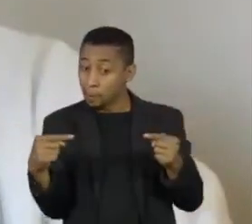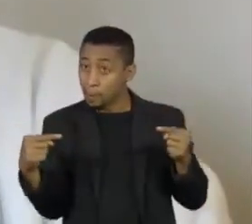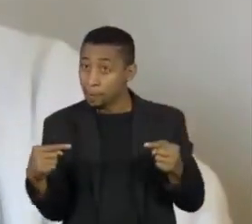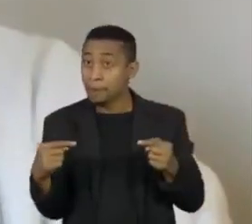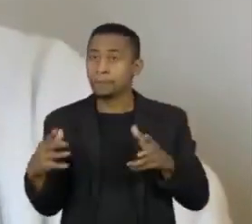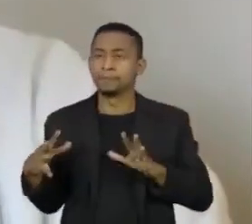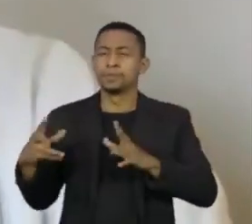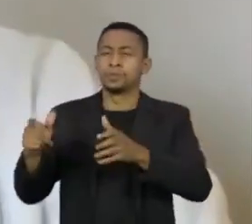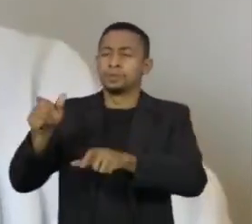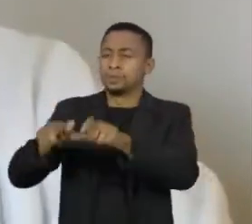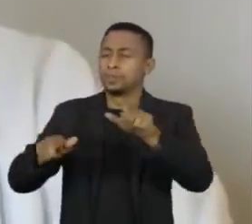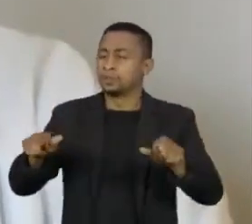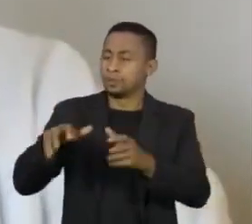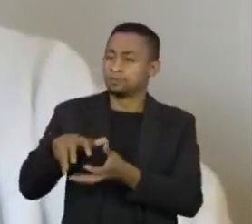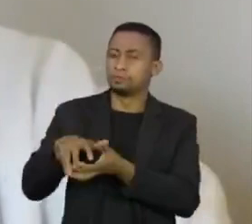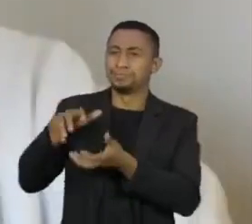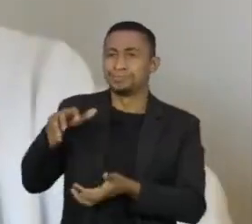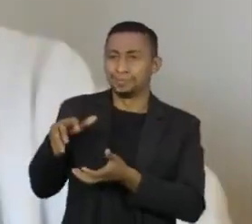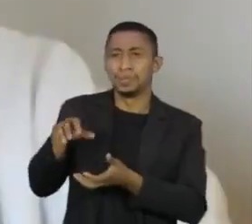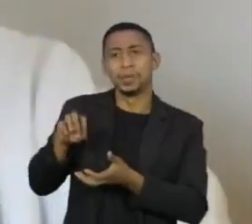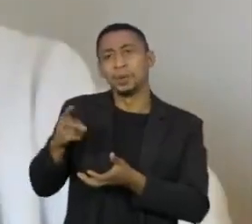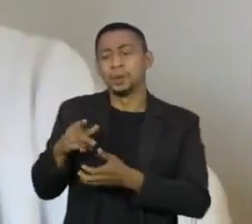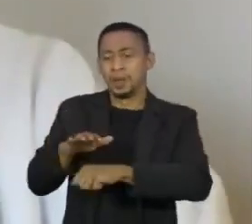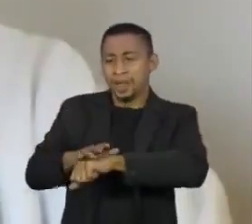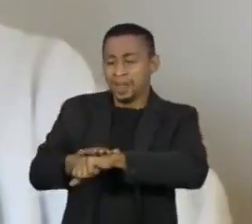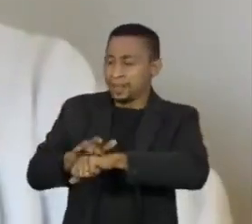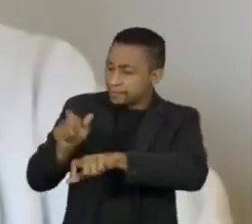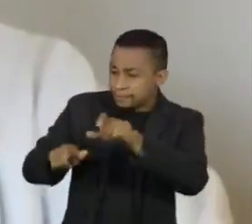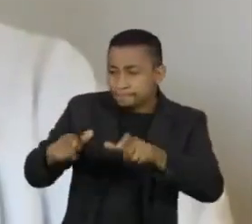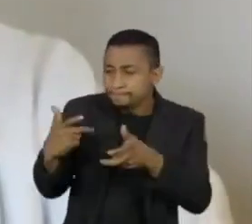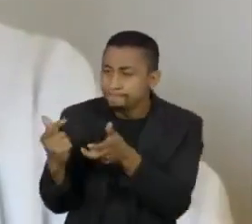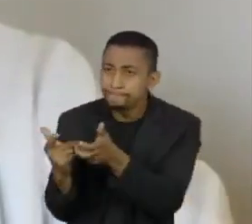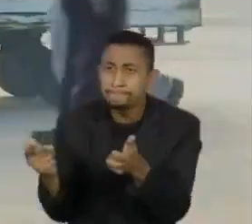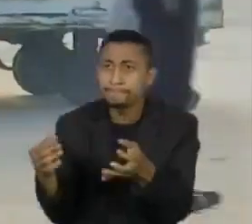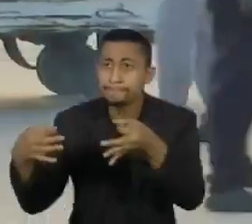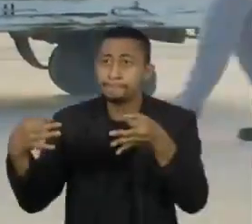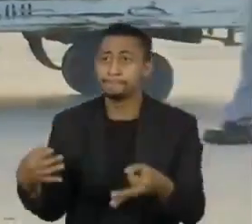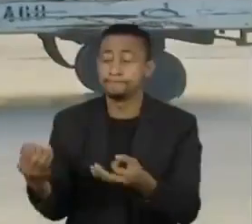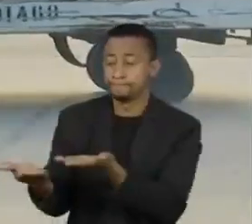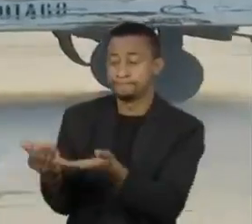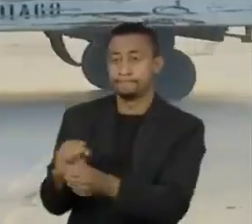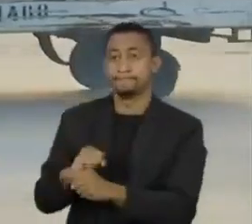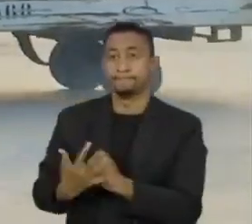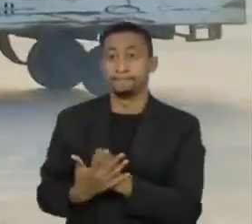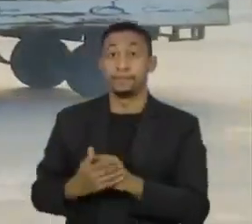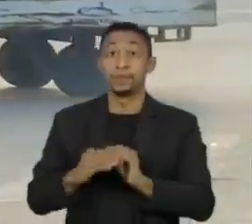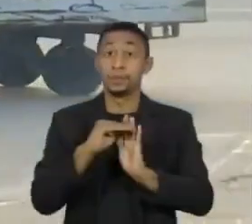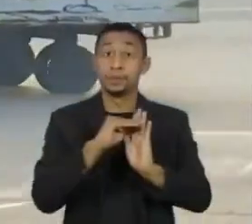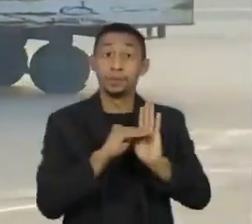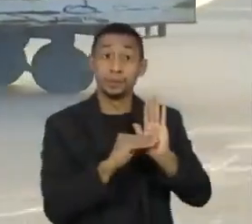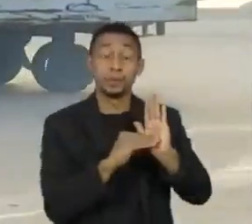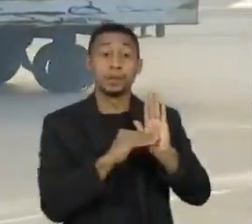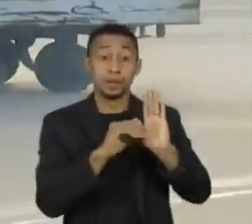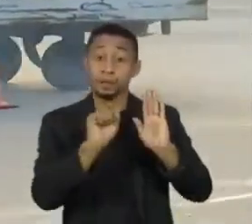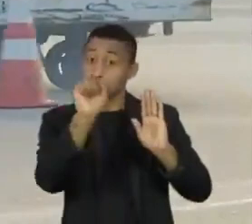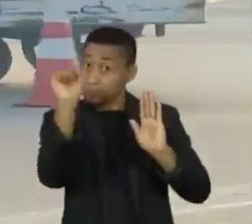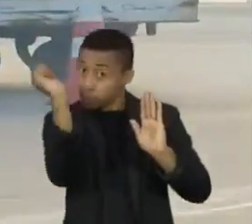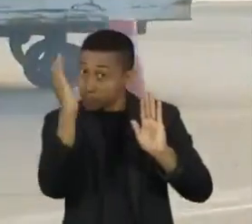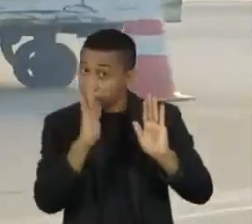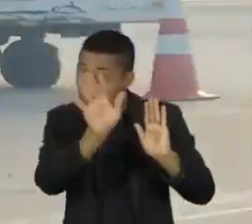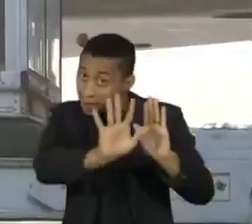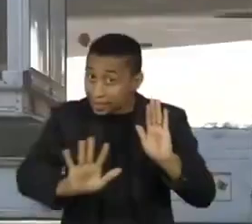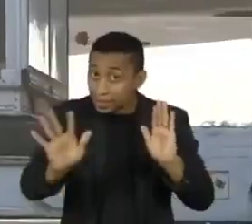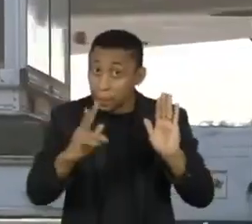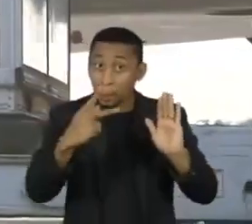todas as pessoas com maior ou menor risco recebam a vacina para a Covid. O cronograma do Plano Nacional de Imunização esbarra